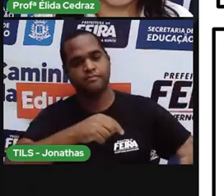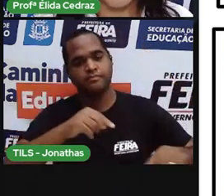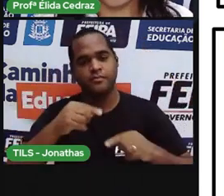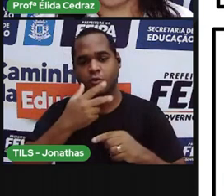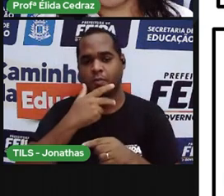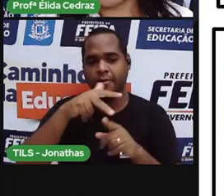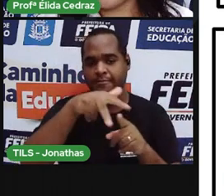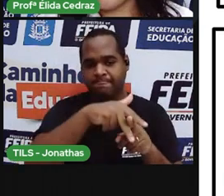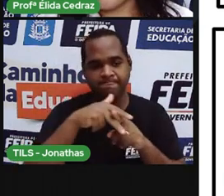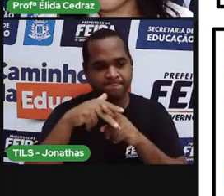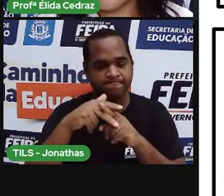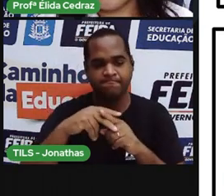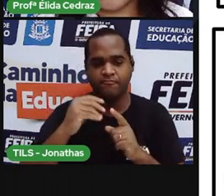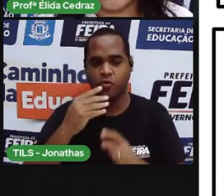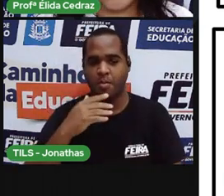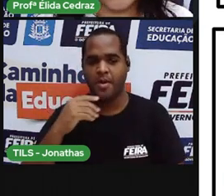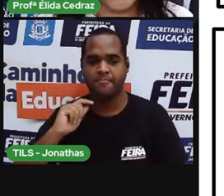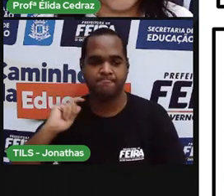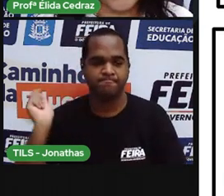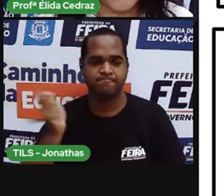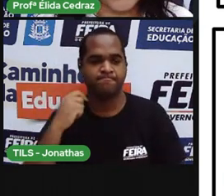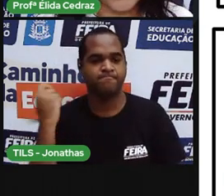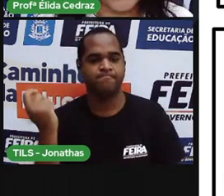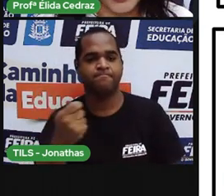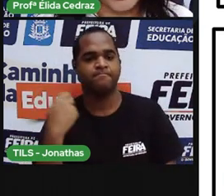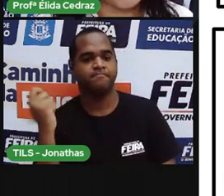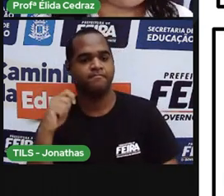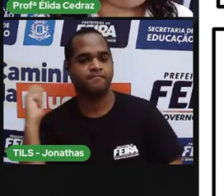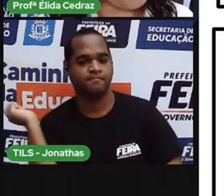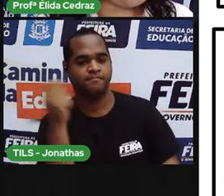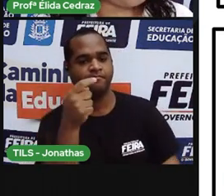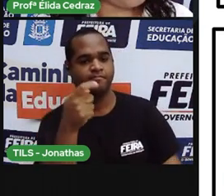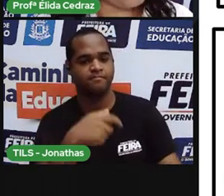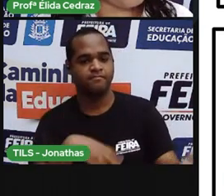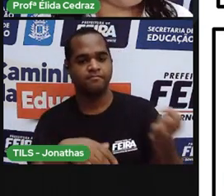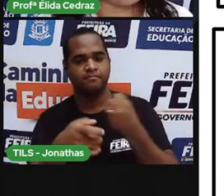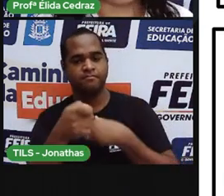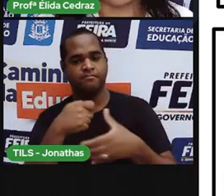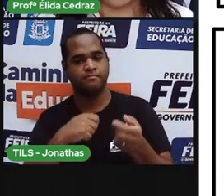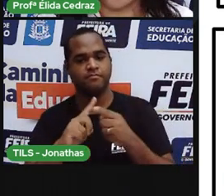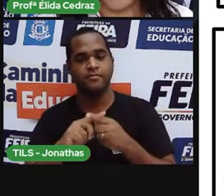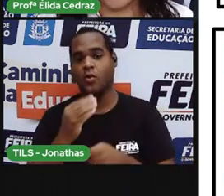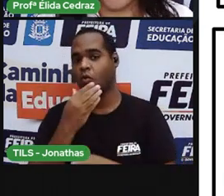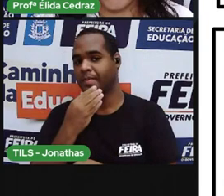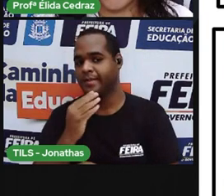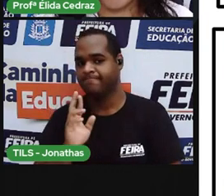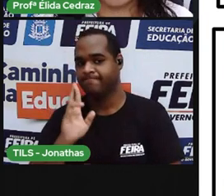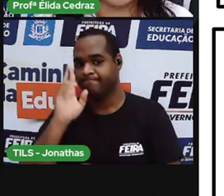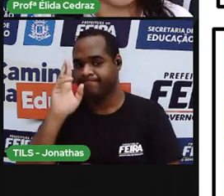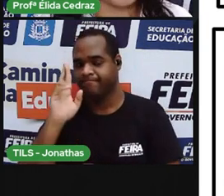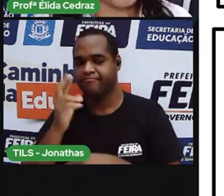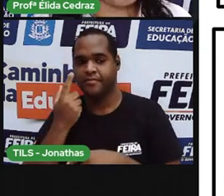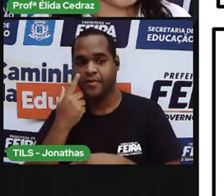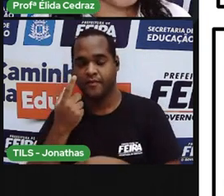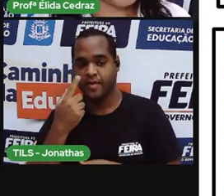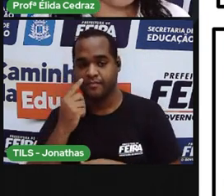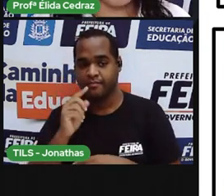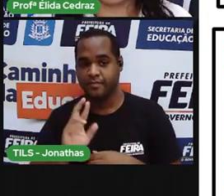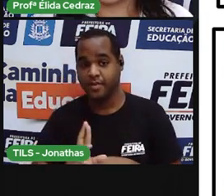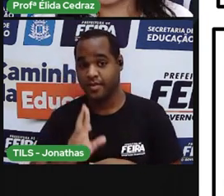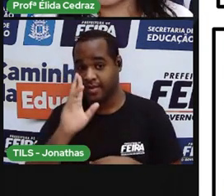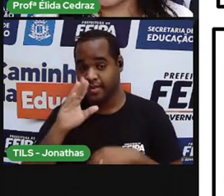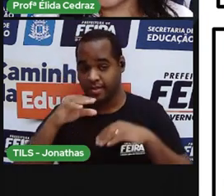o peão e o agrônomo. O agrônomo é a